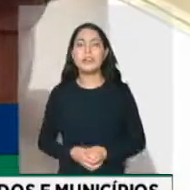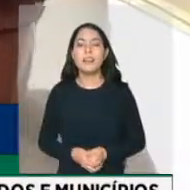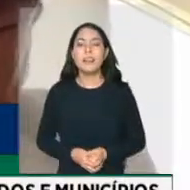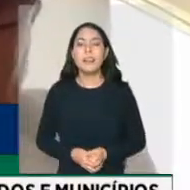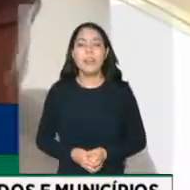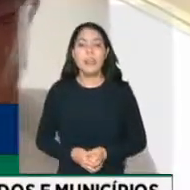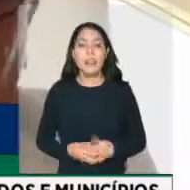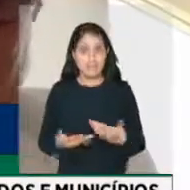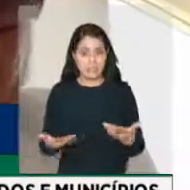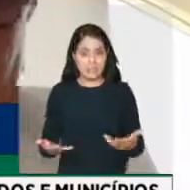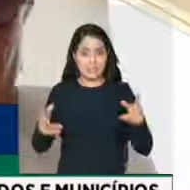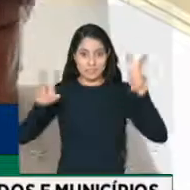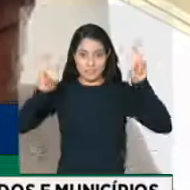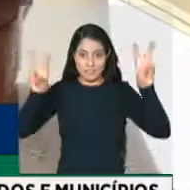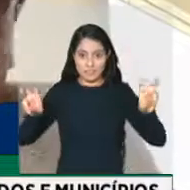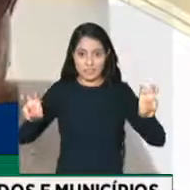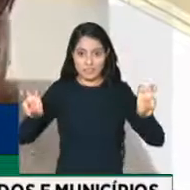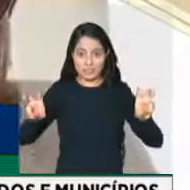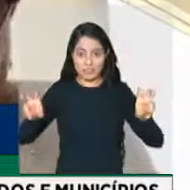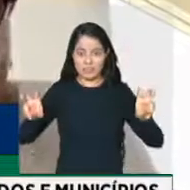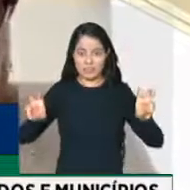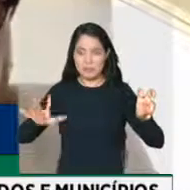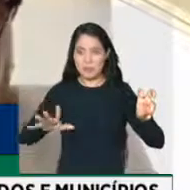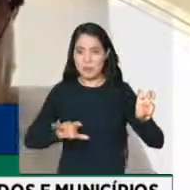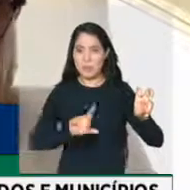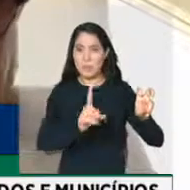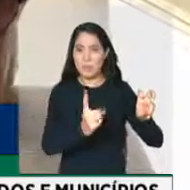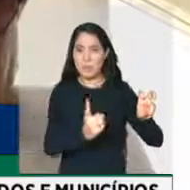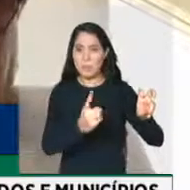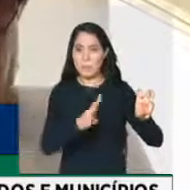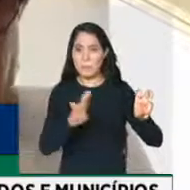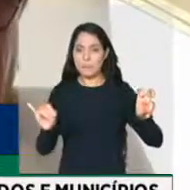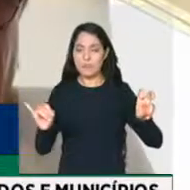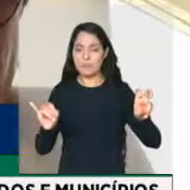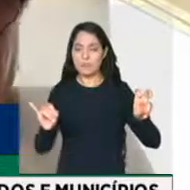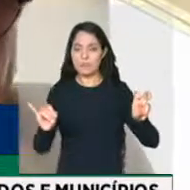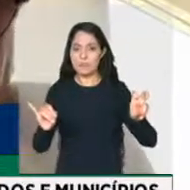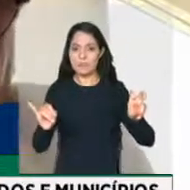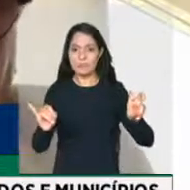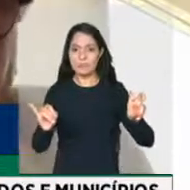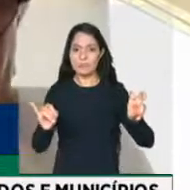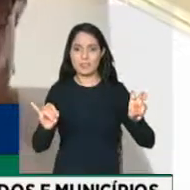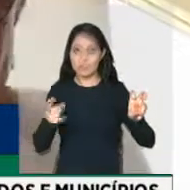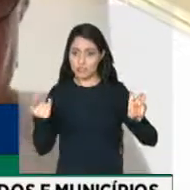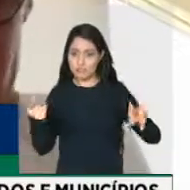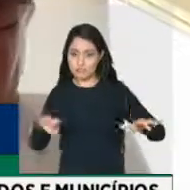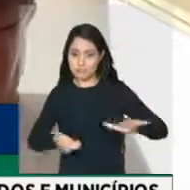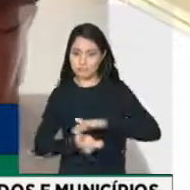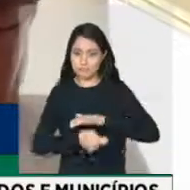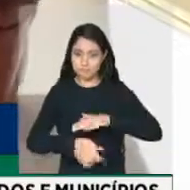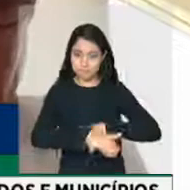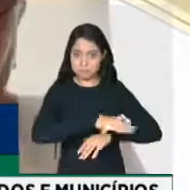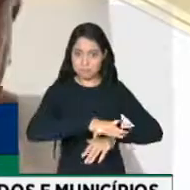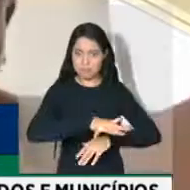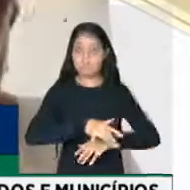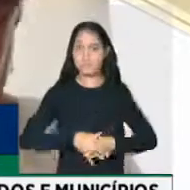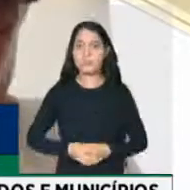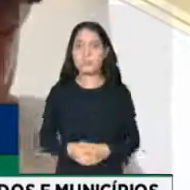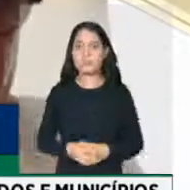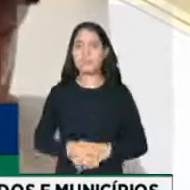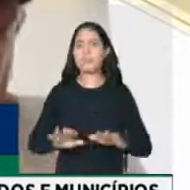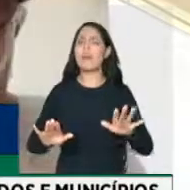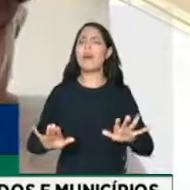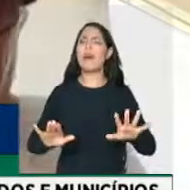você está falando algo em torno de um bilhão de reais que seriam de investimento. Somados a isso, mas toda a